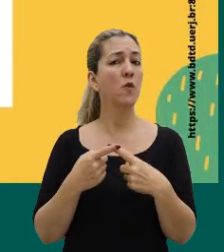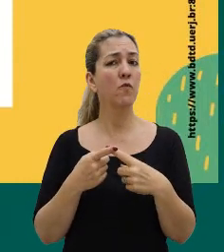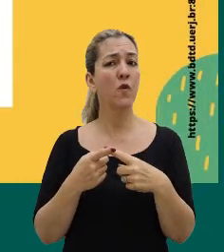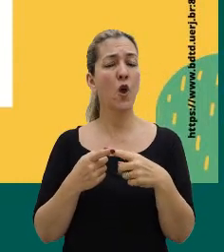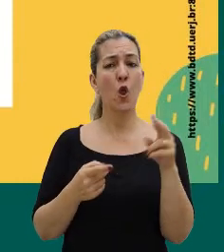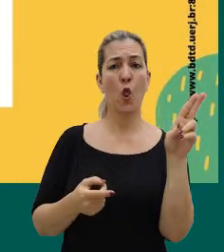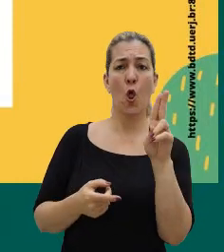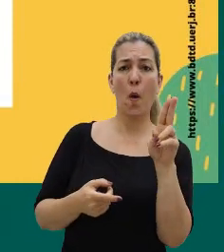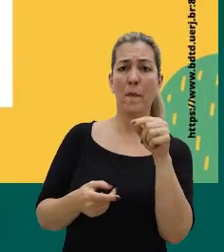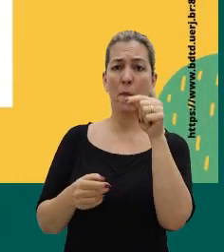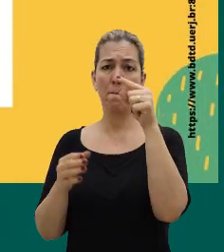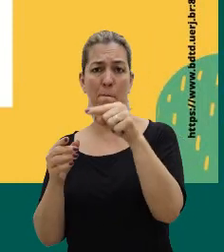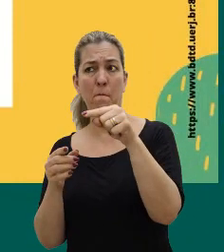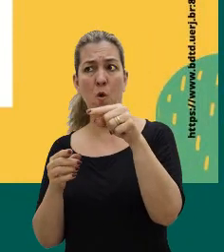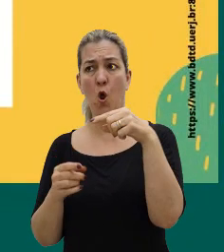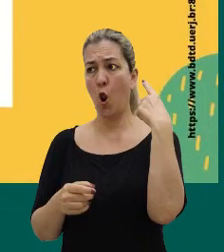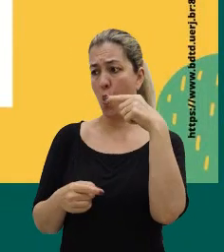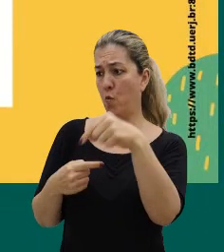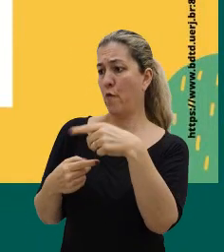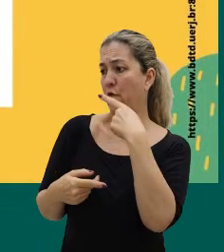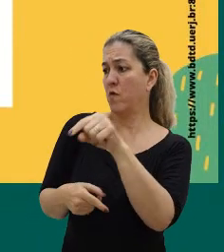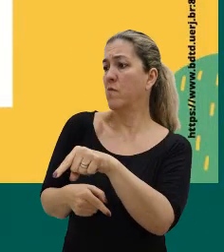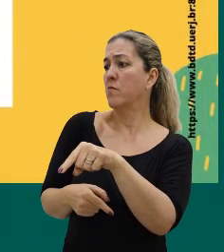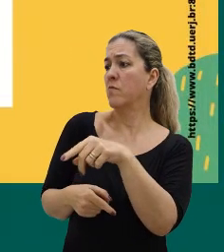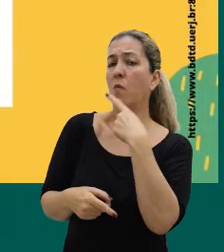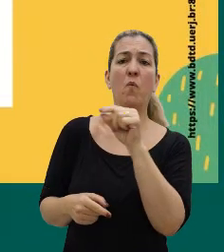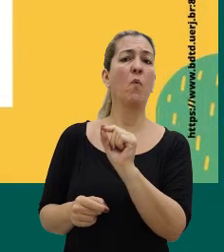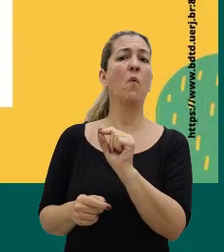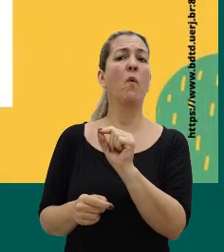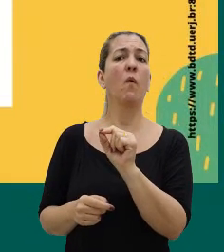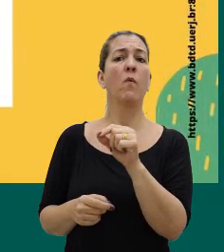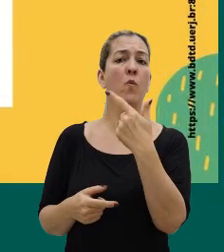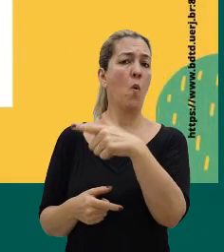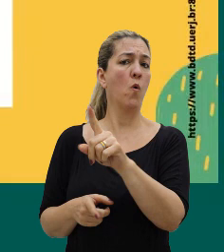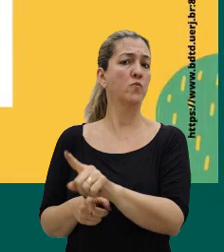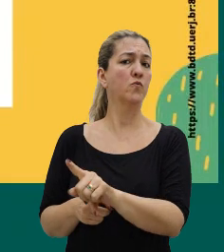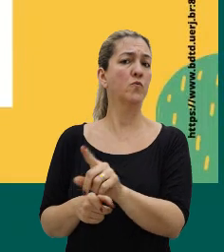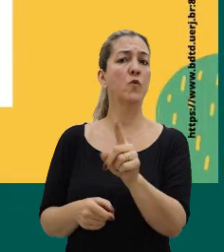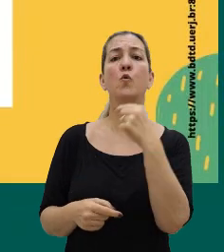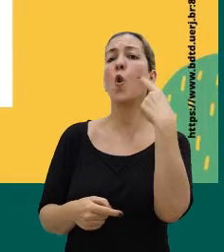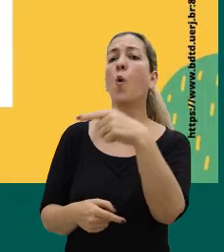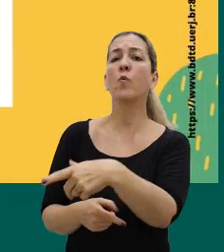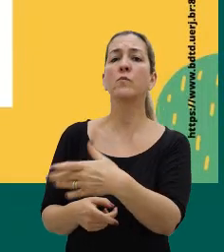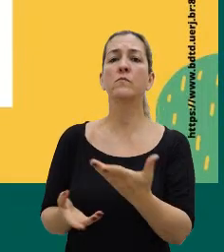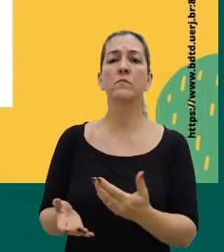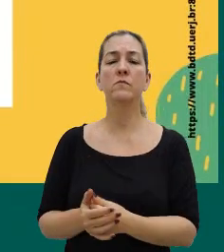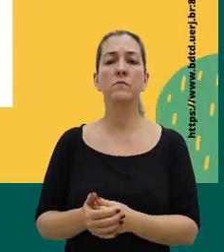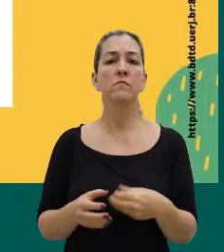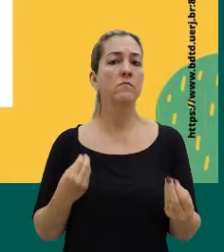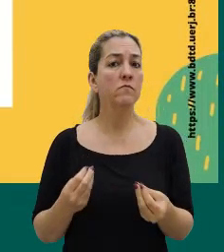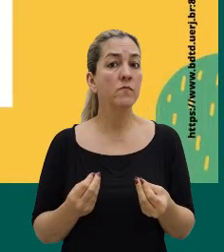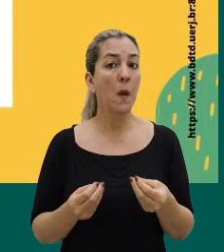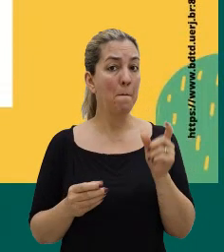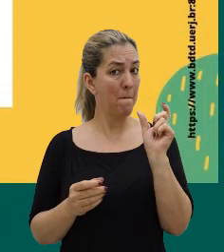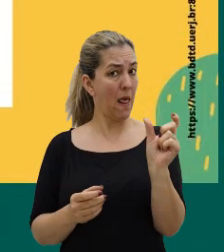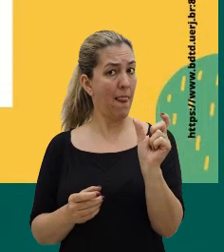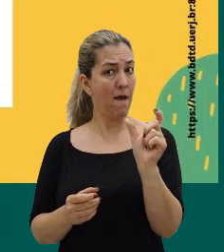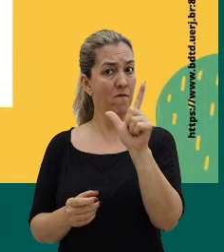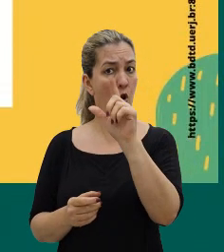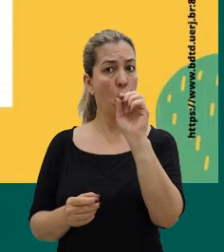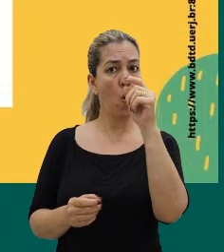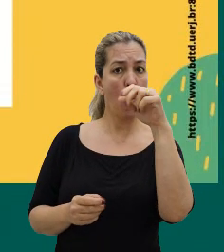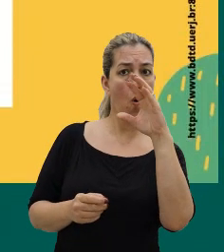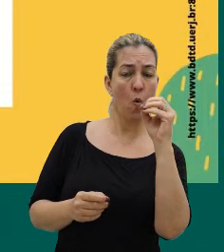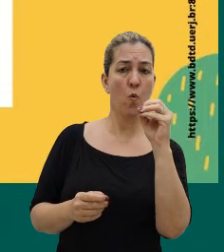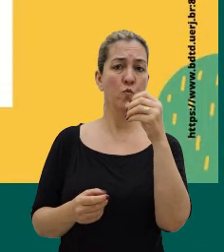nomeando, né, é o louco quem está falando, né, isso é do outro, isso é do louco, né, e com isso, a palavra do louco,